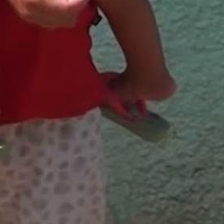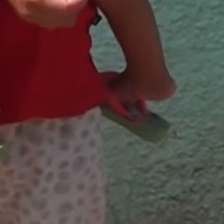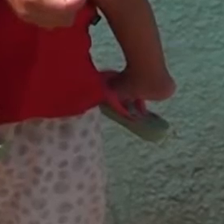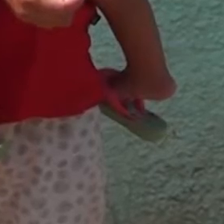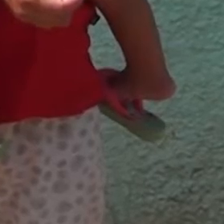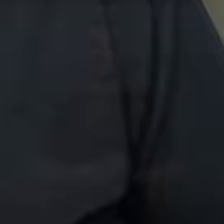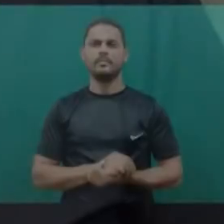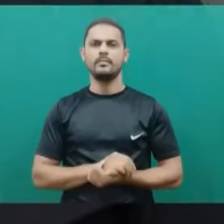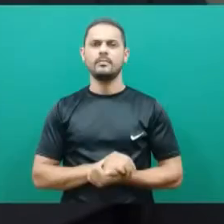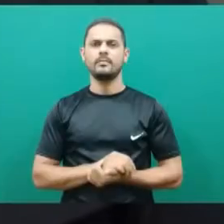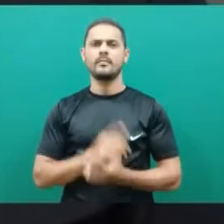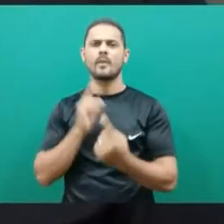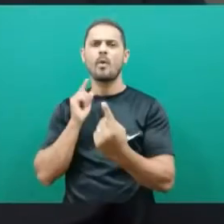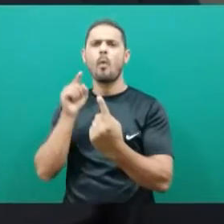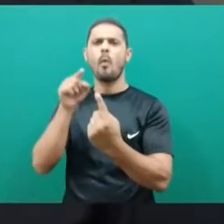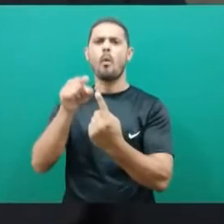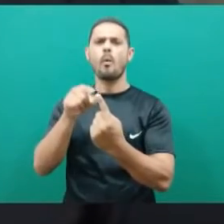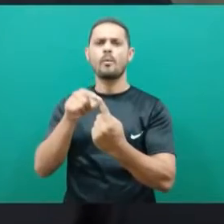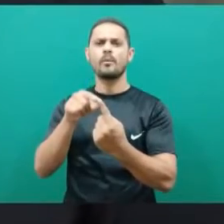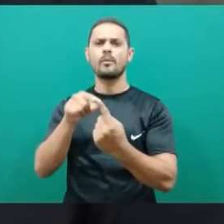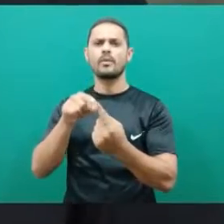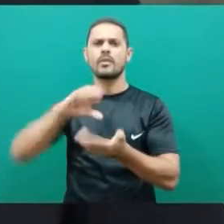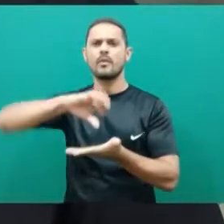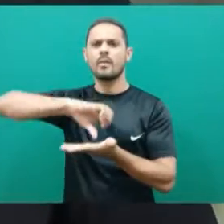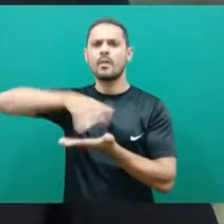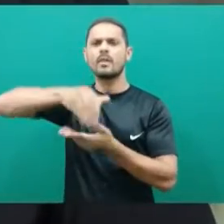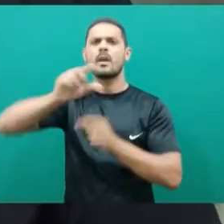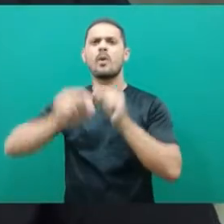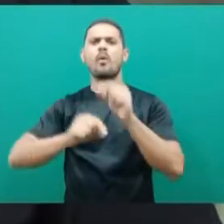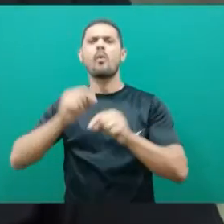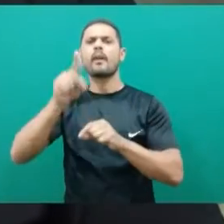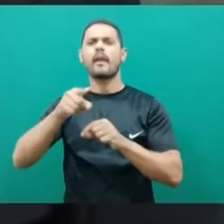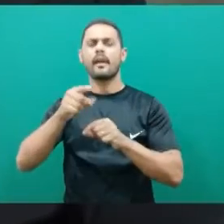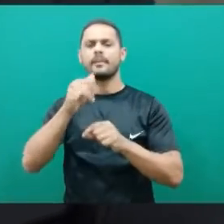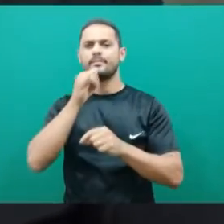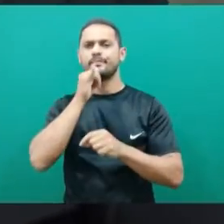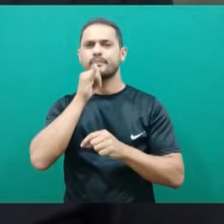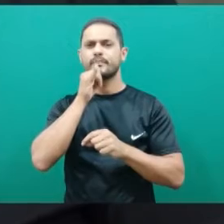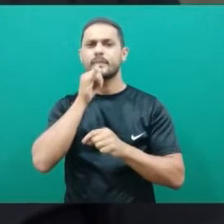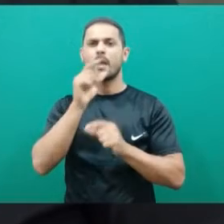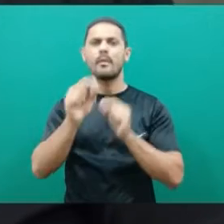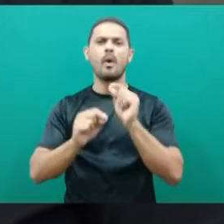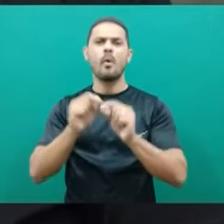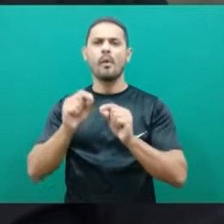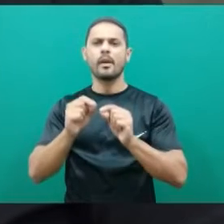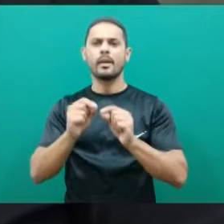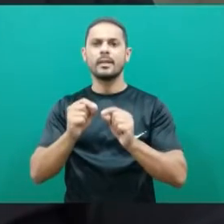esse auxílio. O principal serviço da central de interpretação de Libras é, de fato,